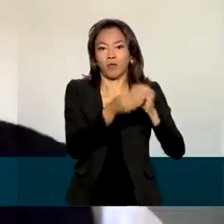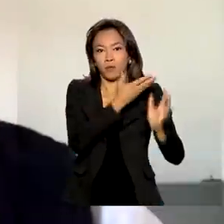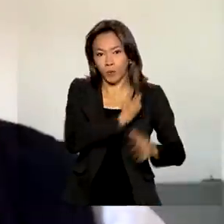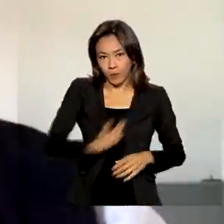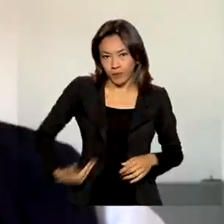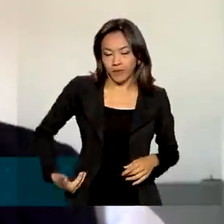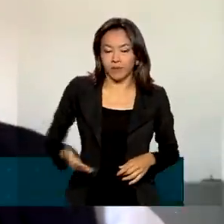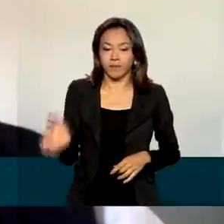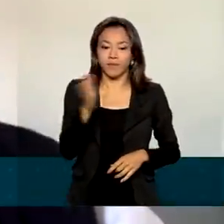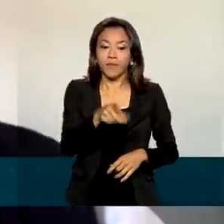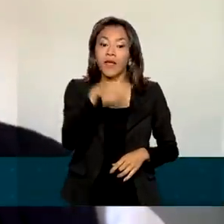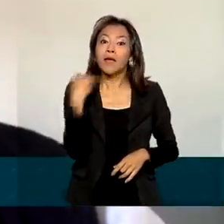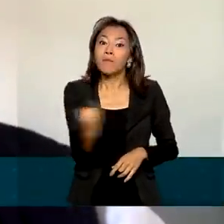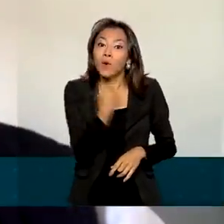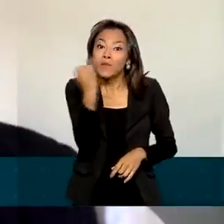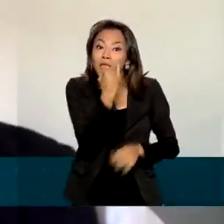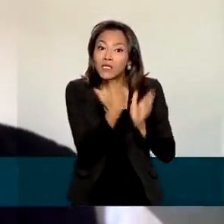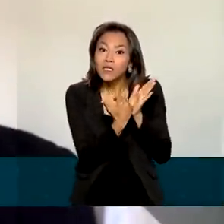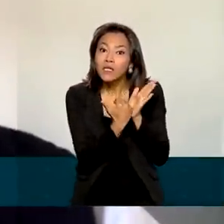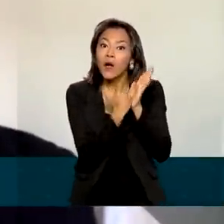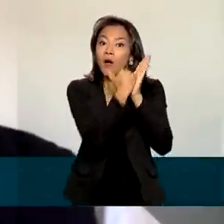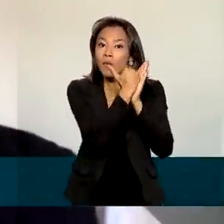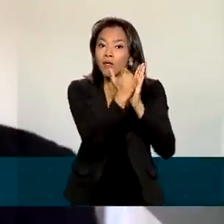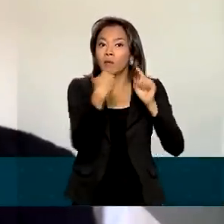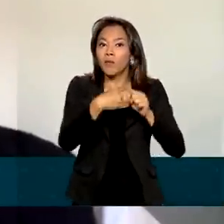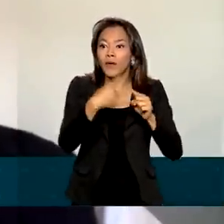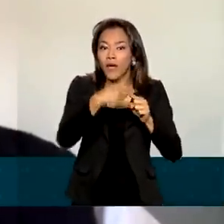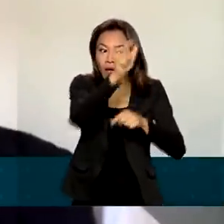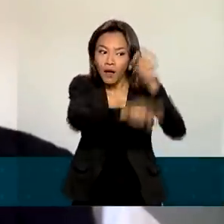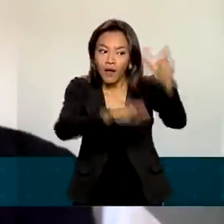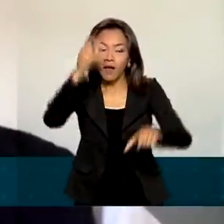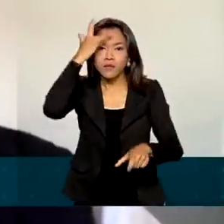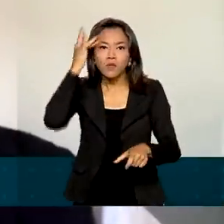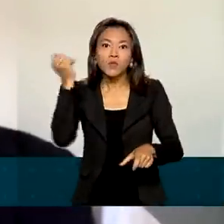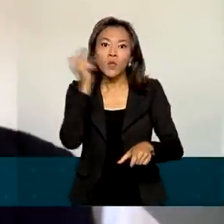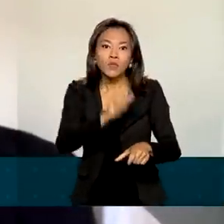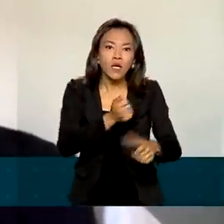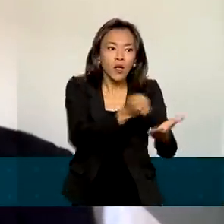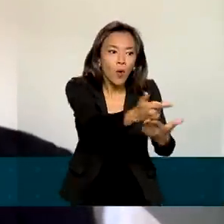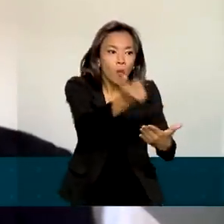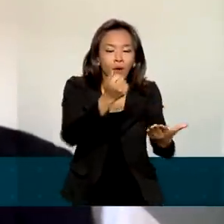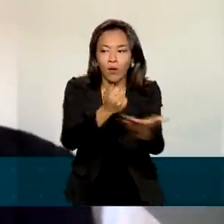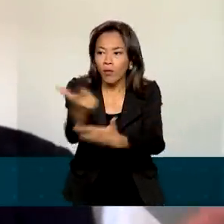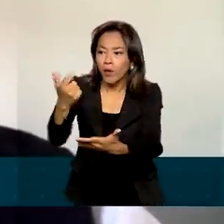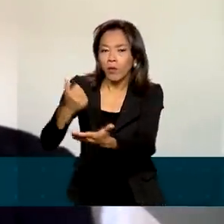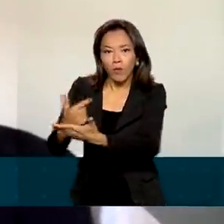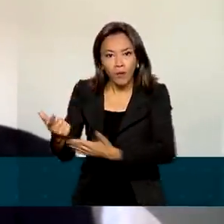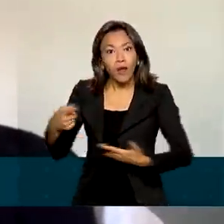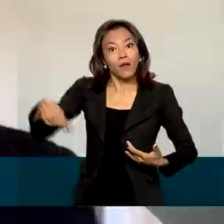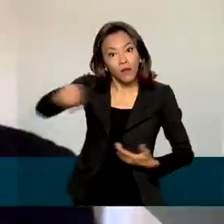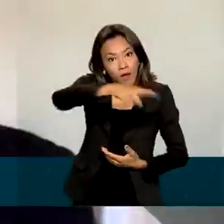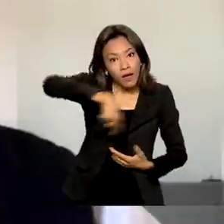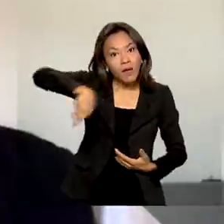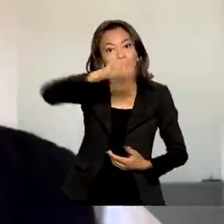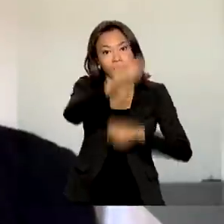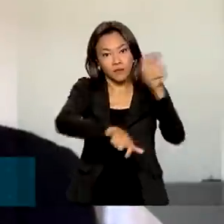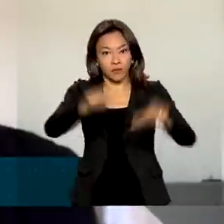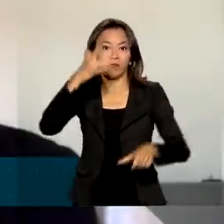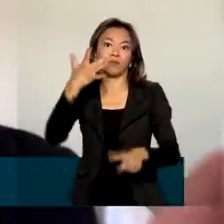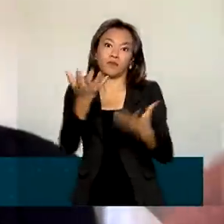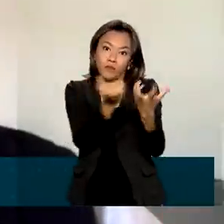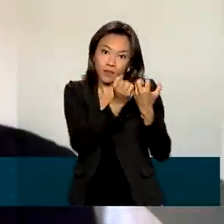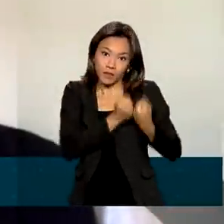reajuste, porque mantém o poder de compra, a renda do trabalhador, a garantia de que ele vai receber esse mínimo.